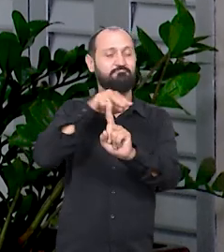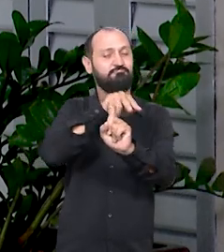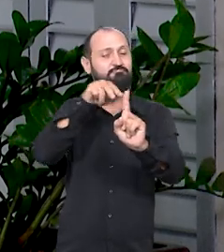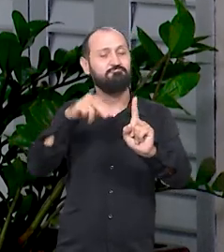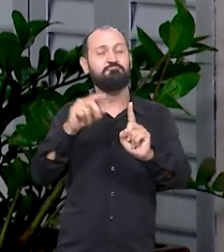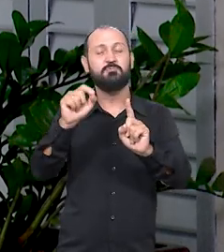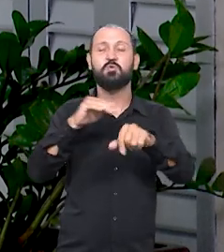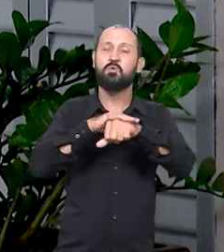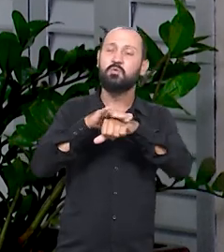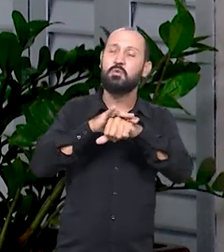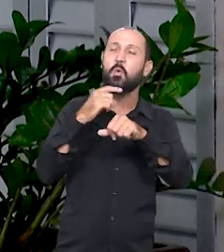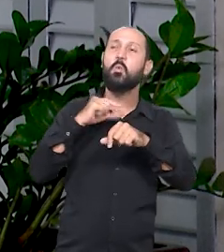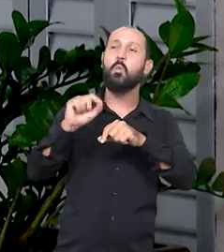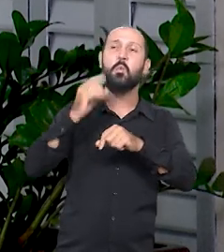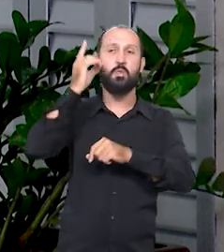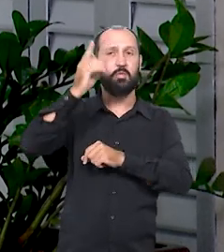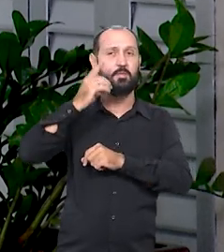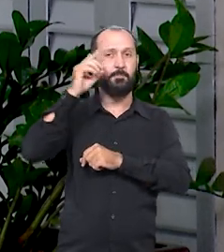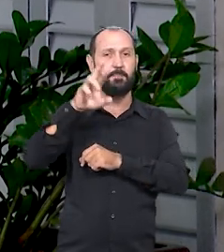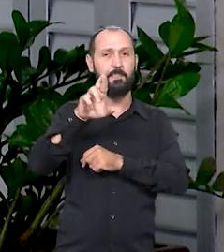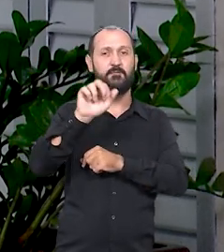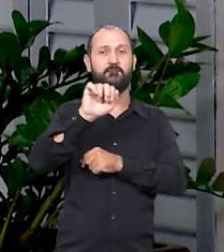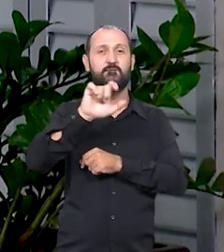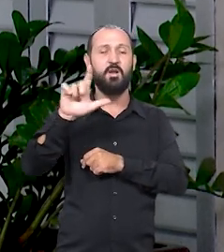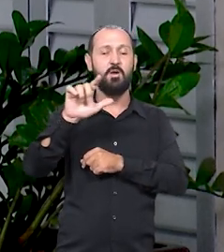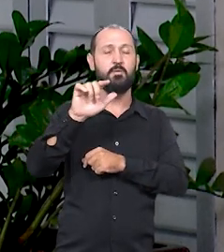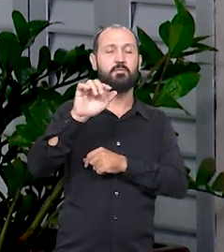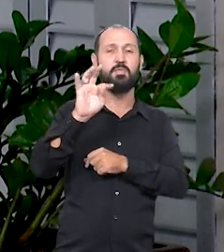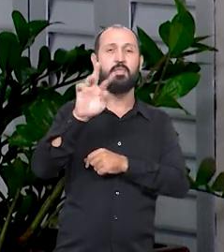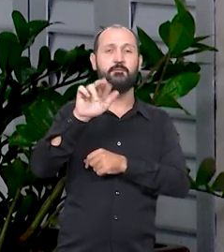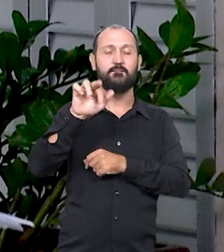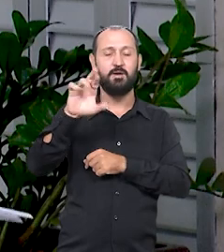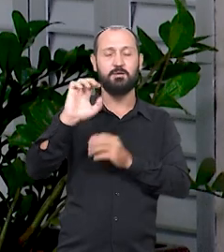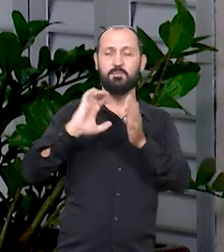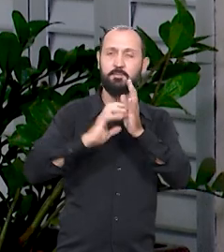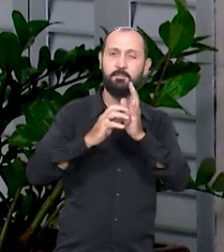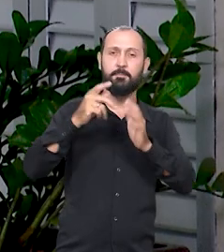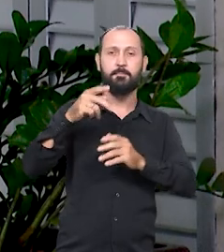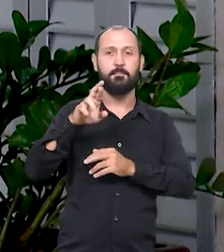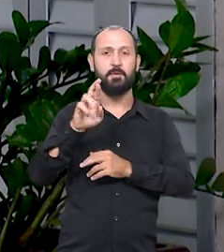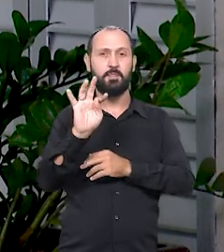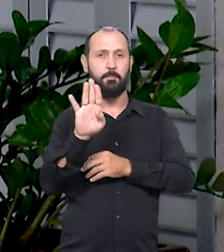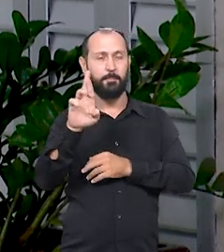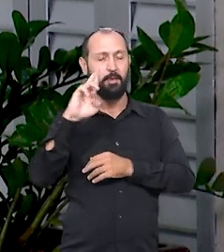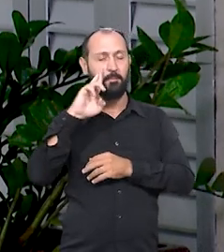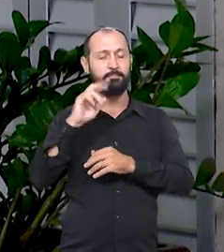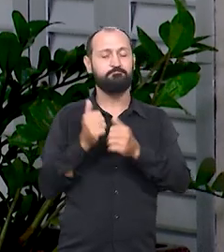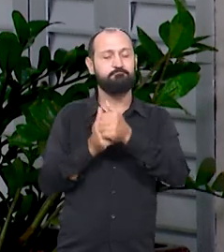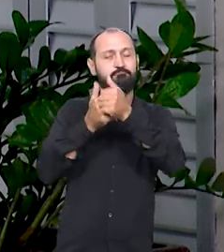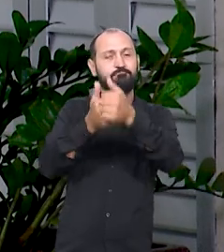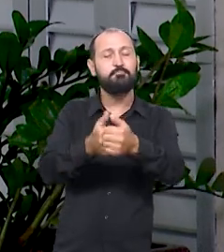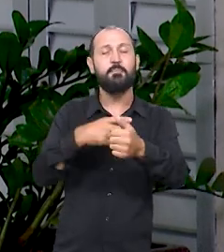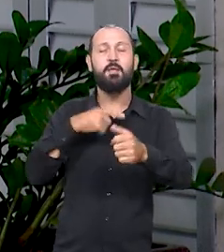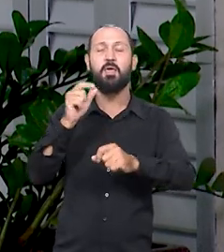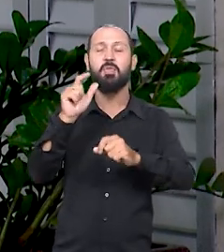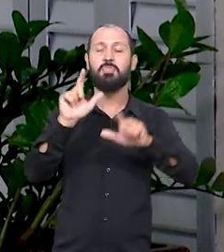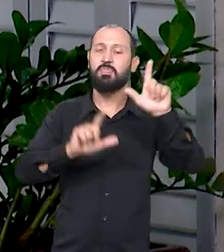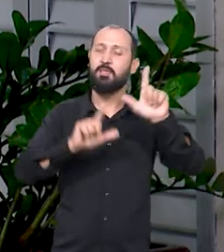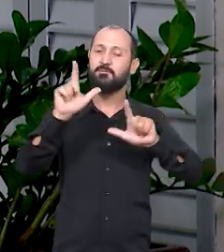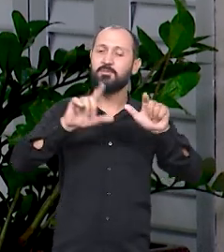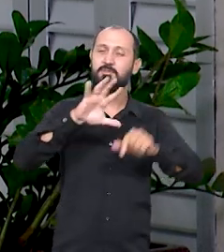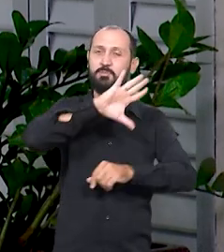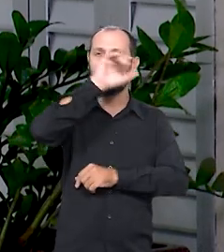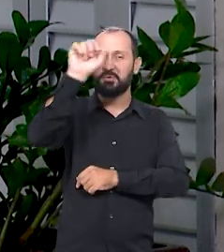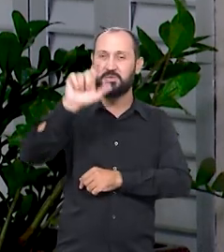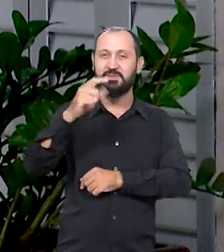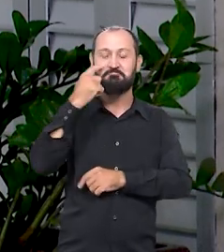nós conversamos com o deputado Rafael Tavares, do PRTB. Continue acompanhando a TV Assembleia de Mato Grosso do